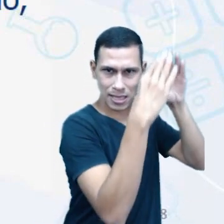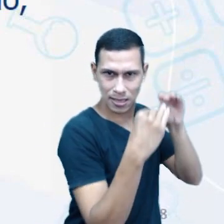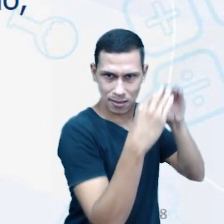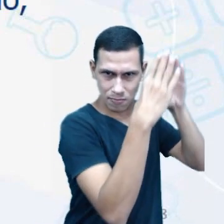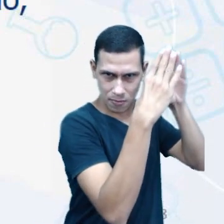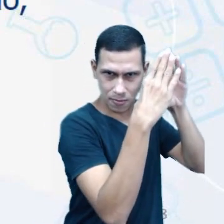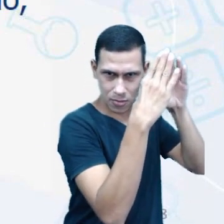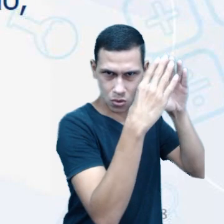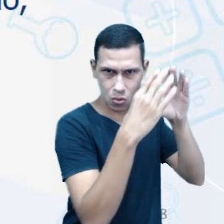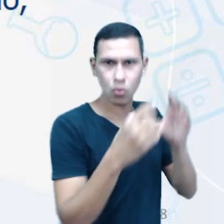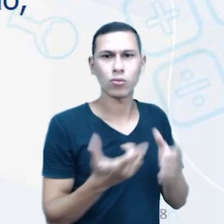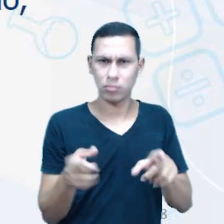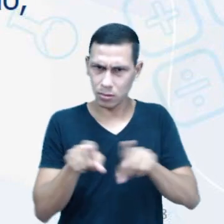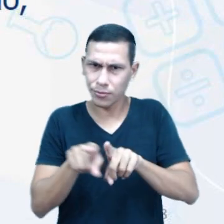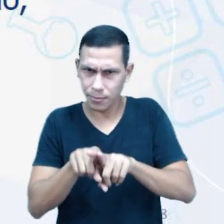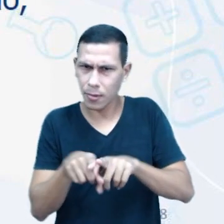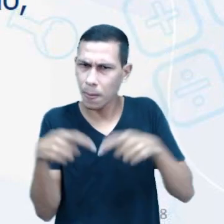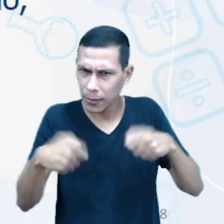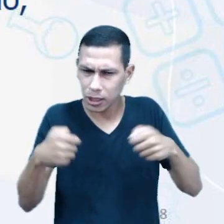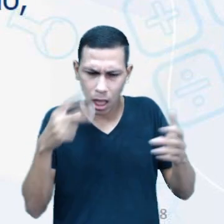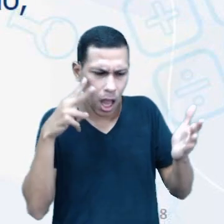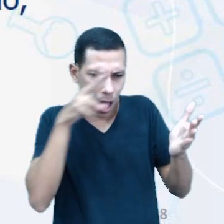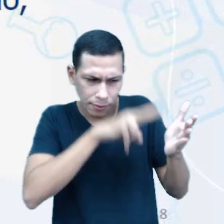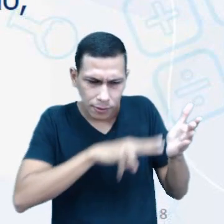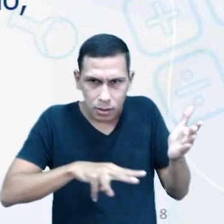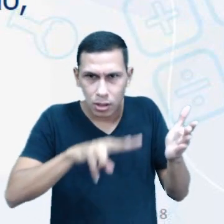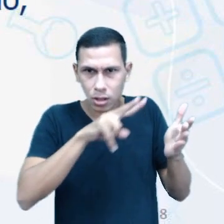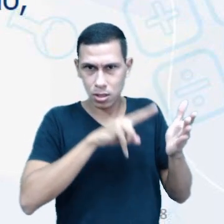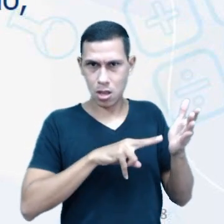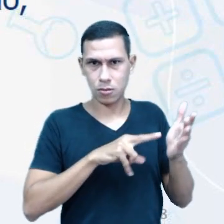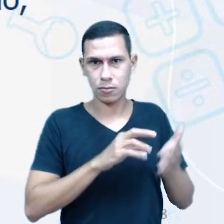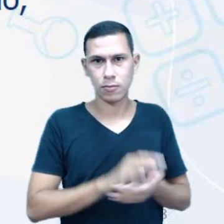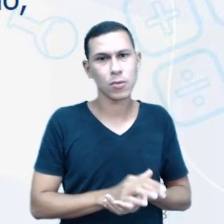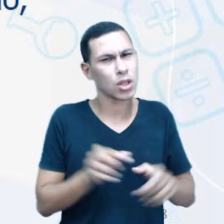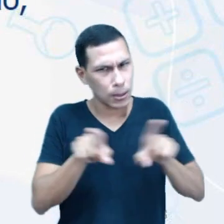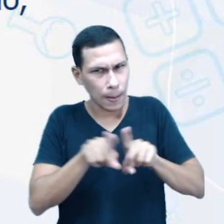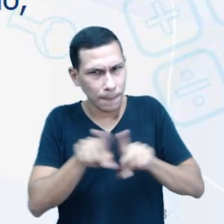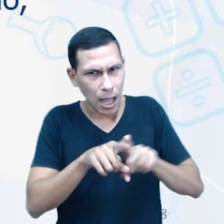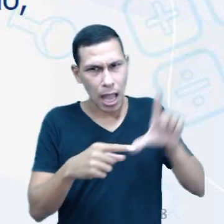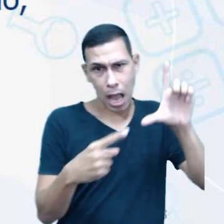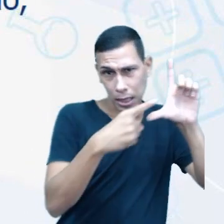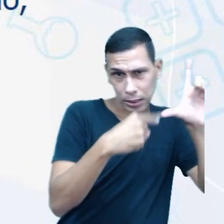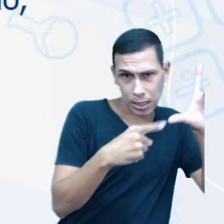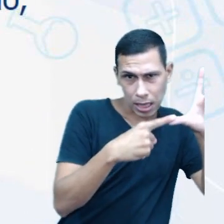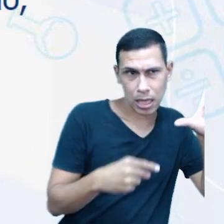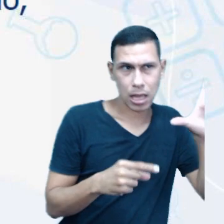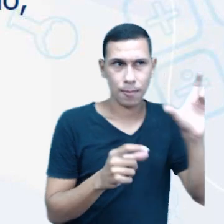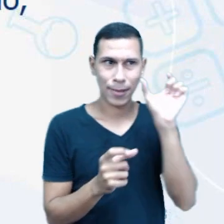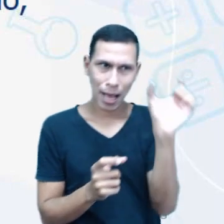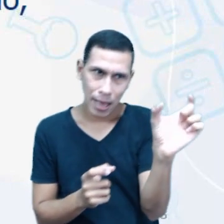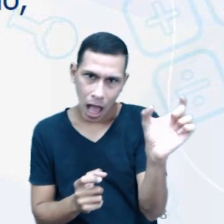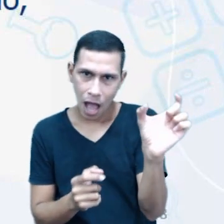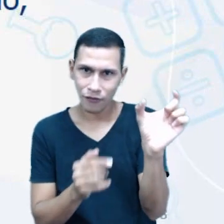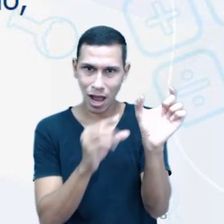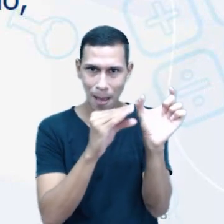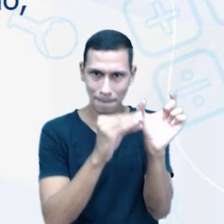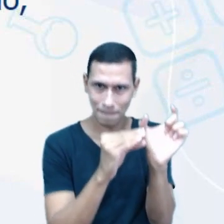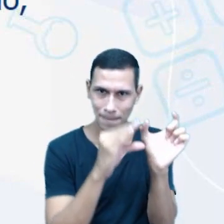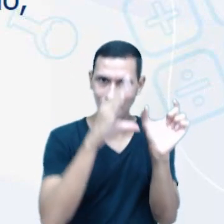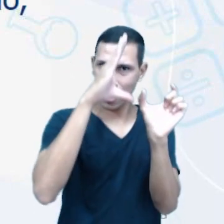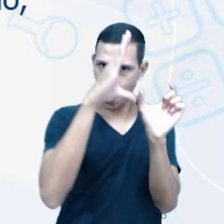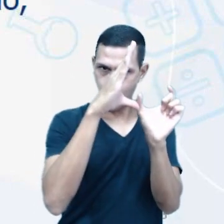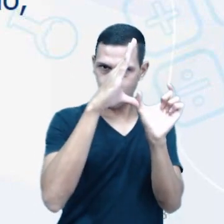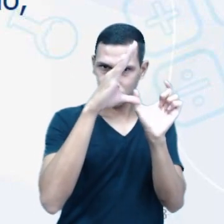objetos, dessas pessoas. No tamanho também das fontes. Se a palavra está maior no